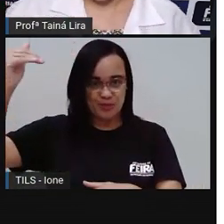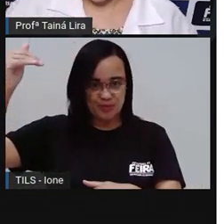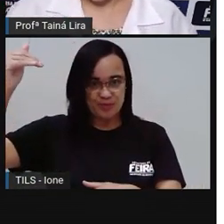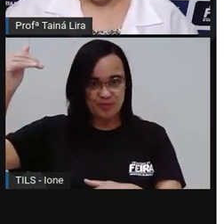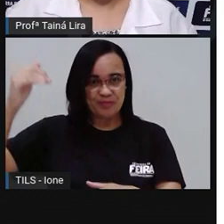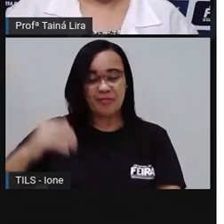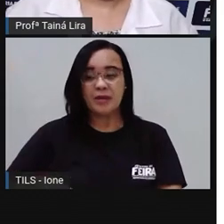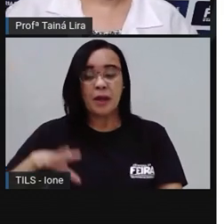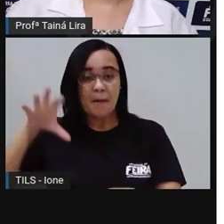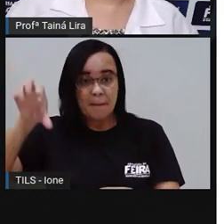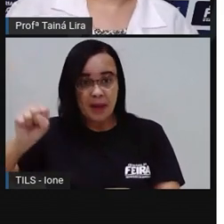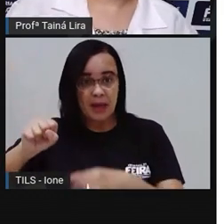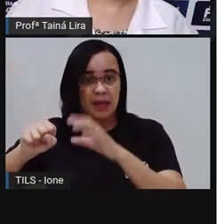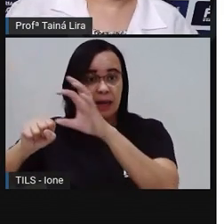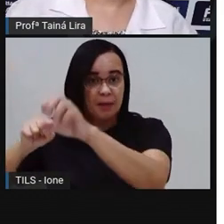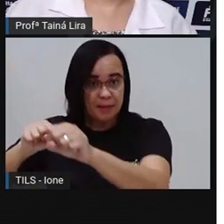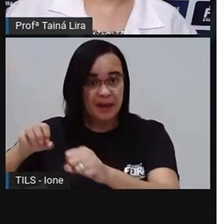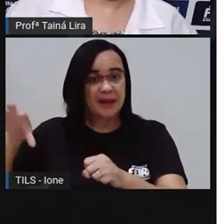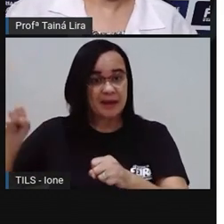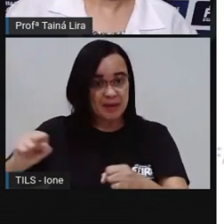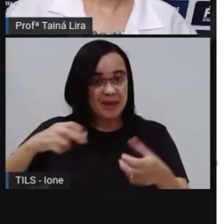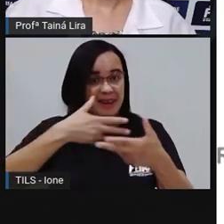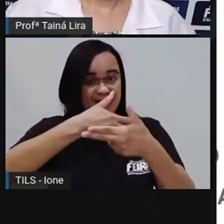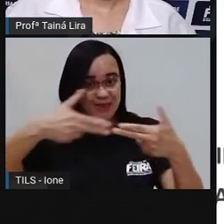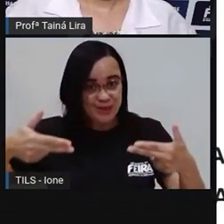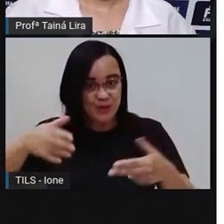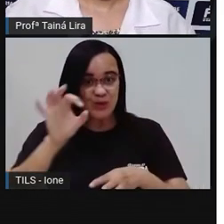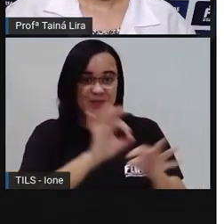vai servir aí a equipe de apoio Tá bom?